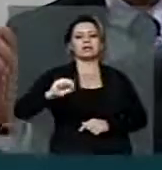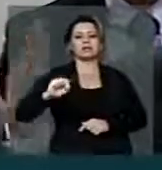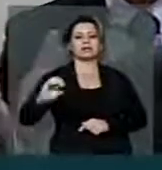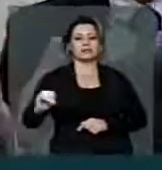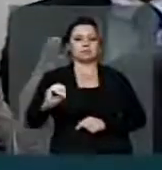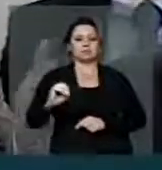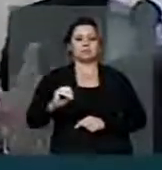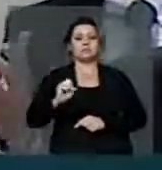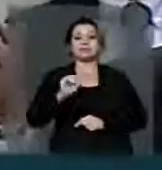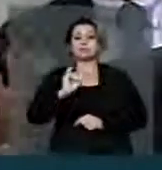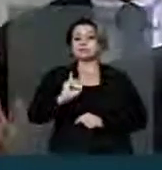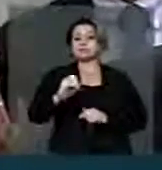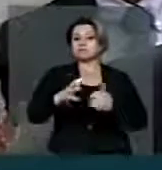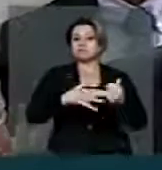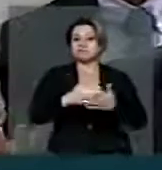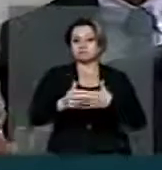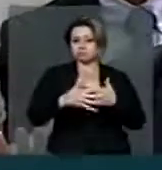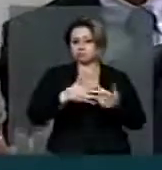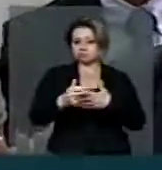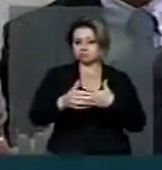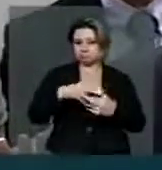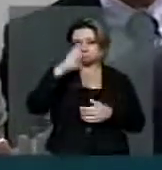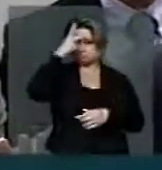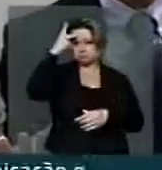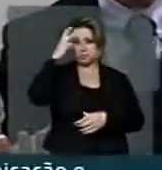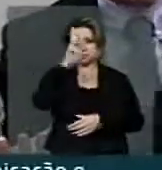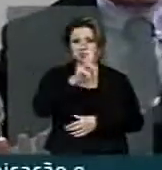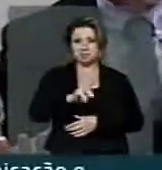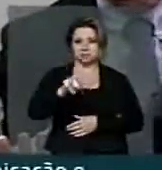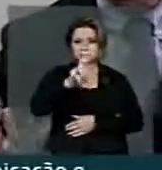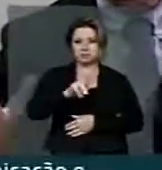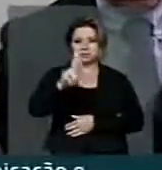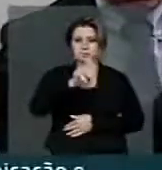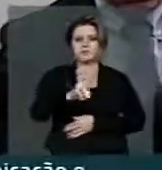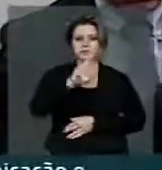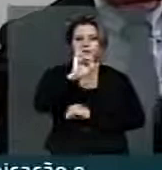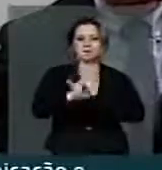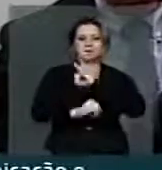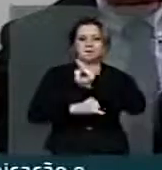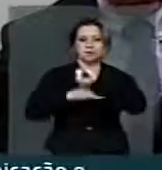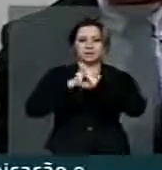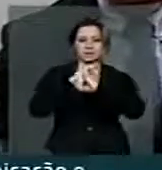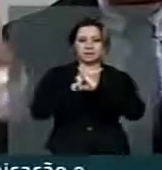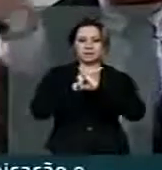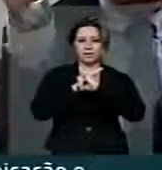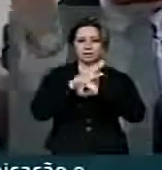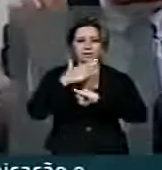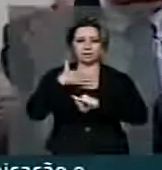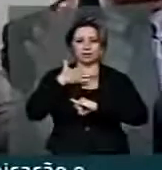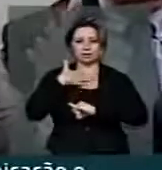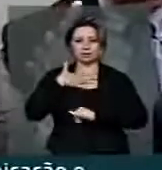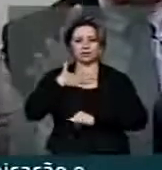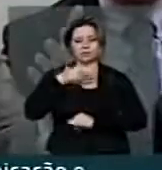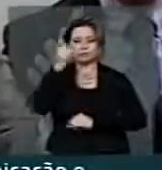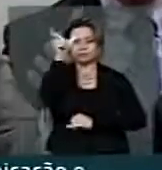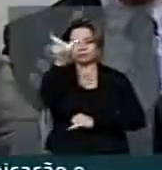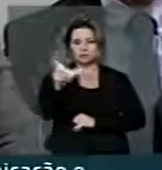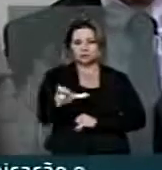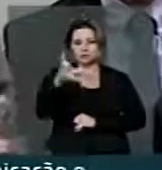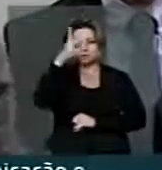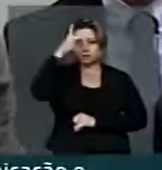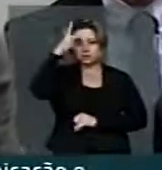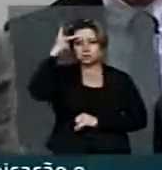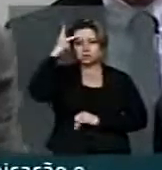Se algum internauta publica um comentário a meu respeito em um provedor de aplicações,